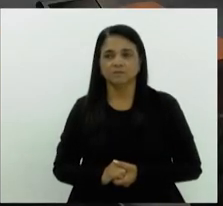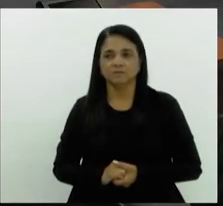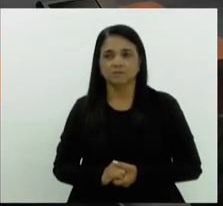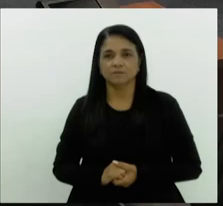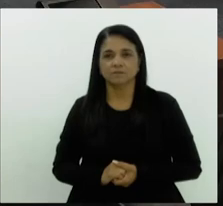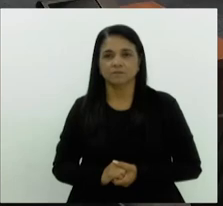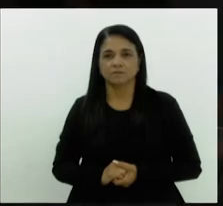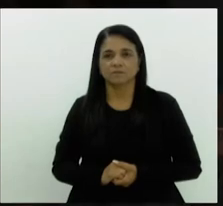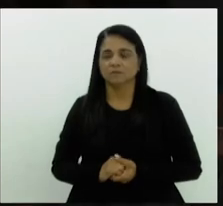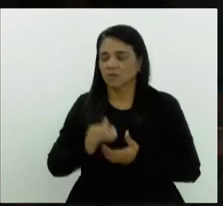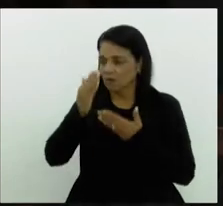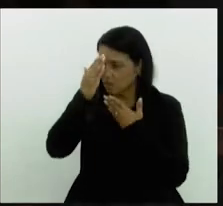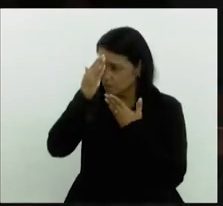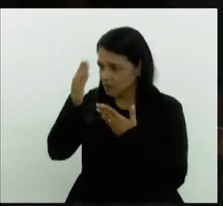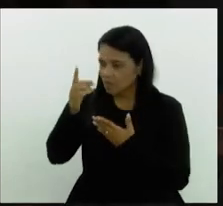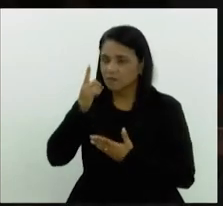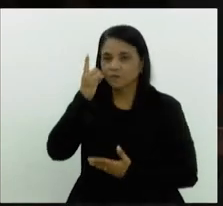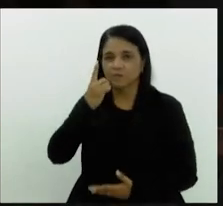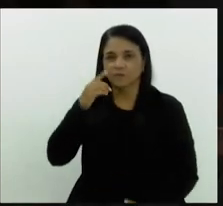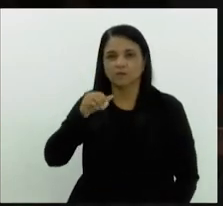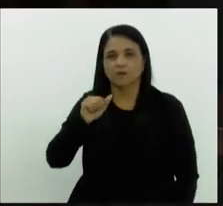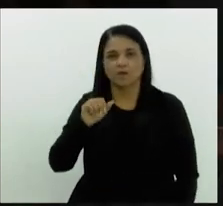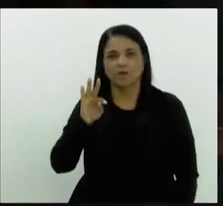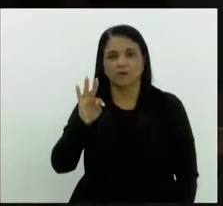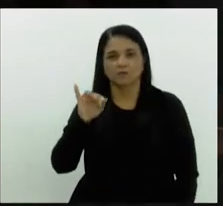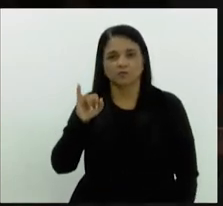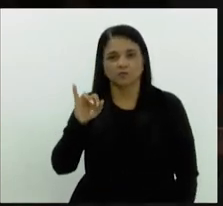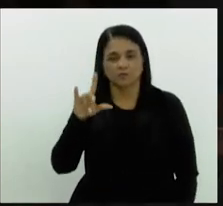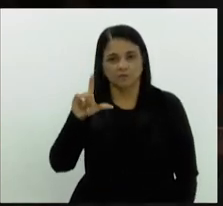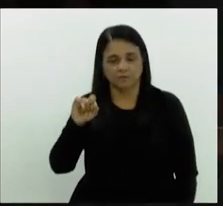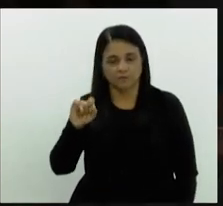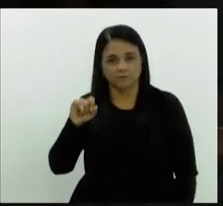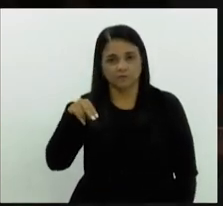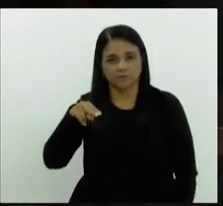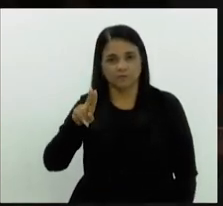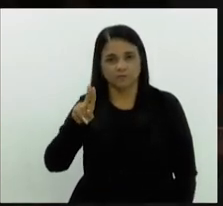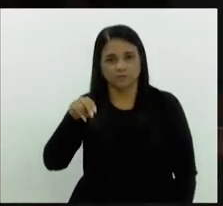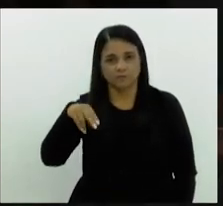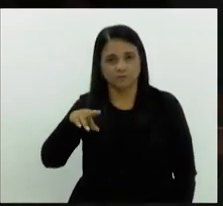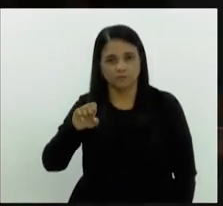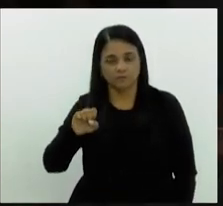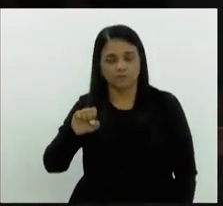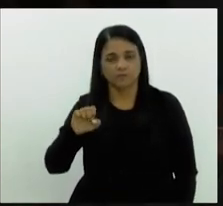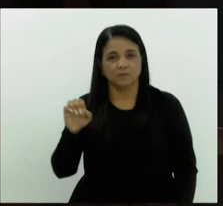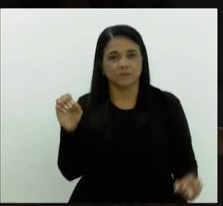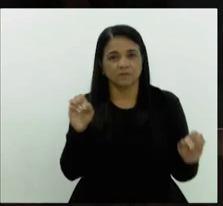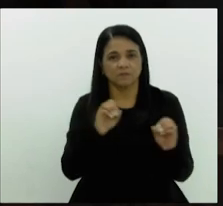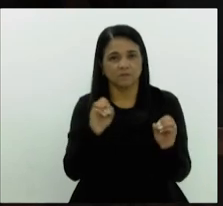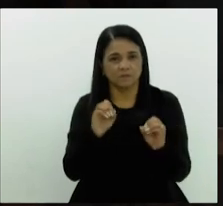Muito obrigado. Nosso nome, deputado, Atila Nunes. Nada mais